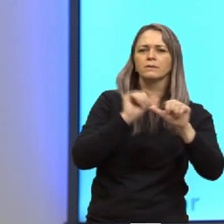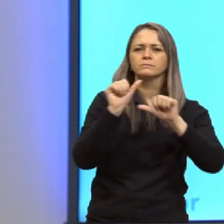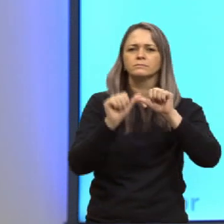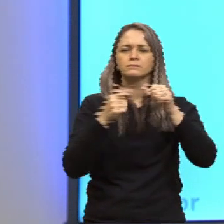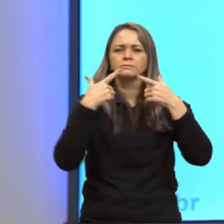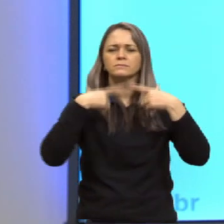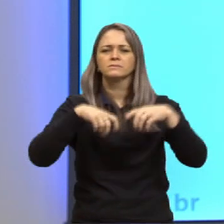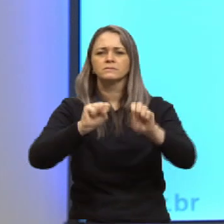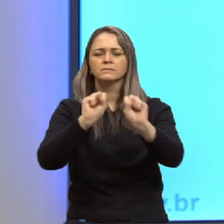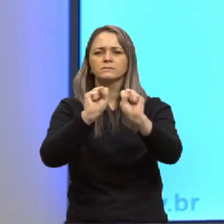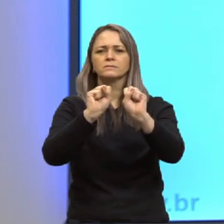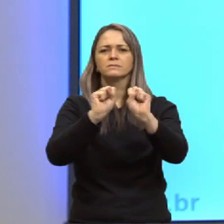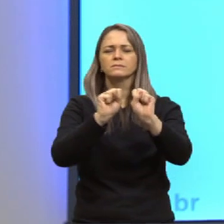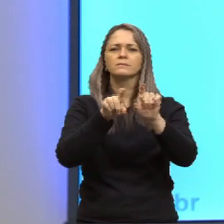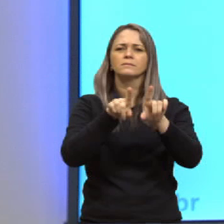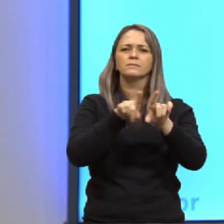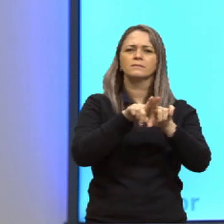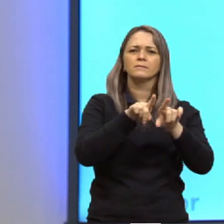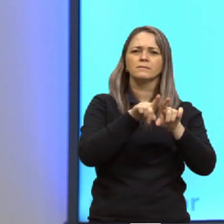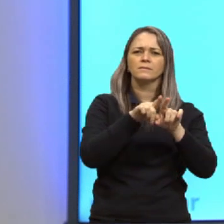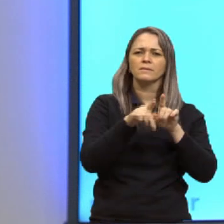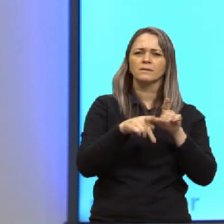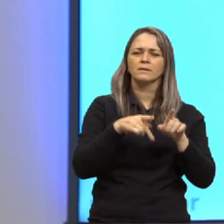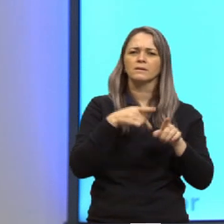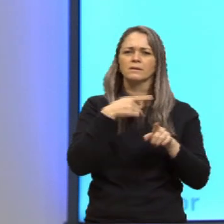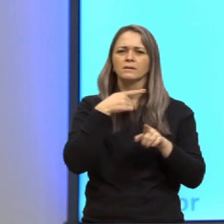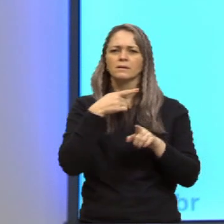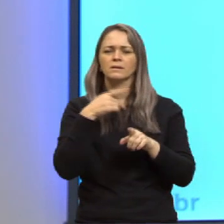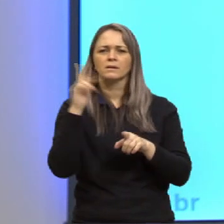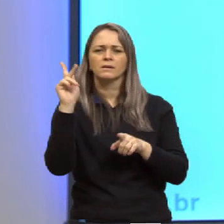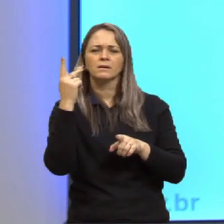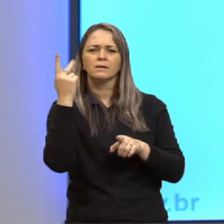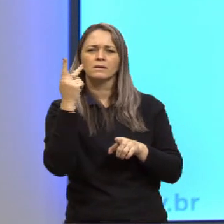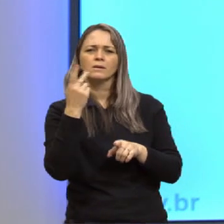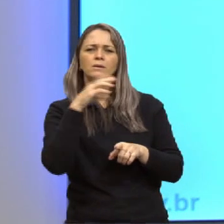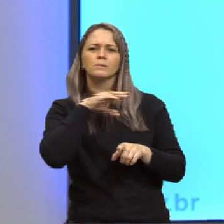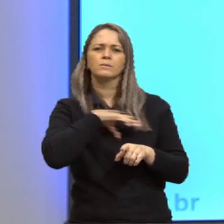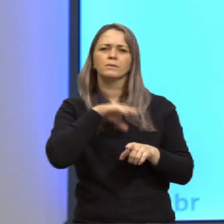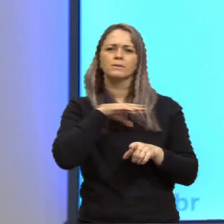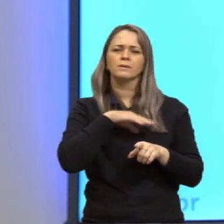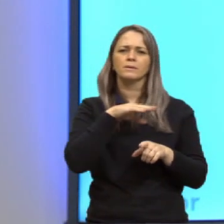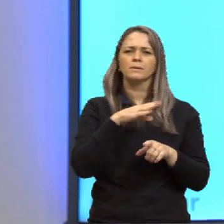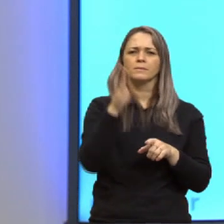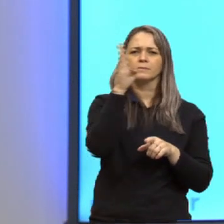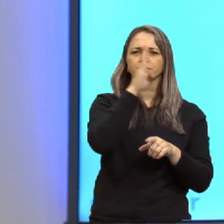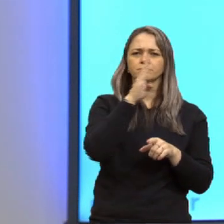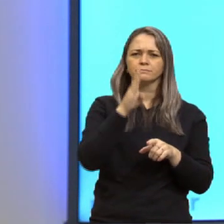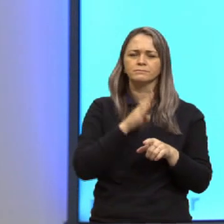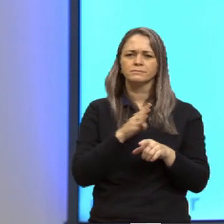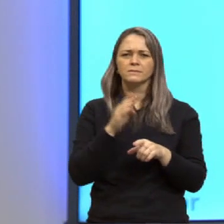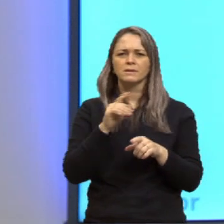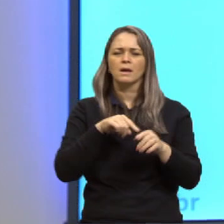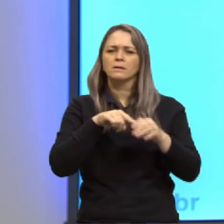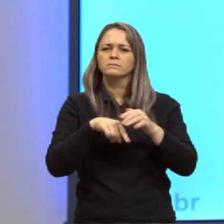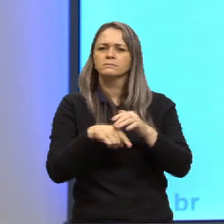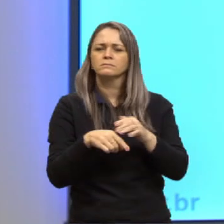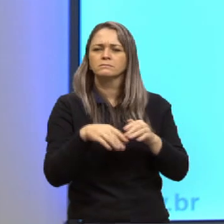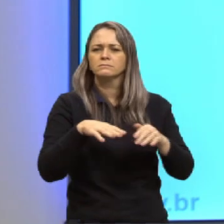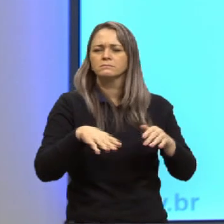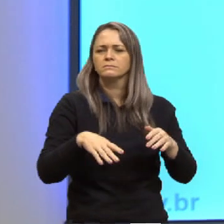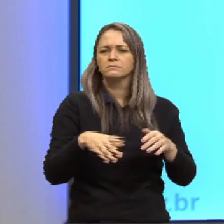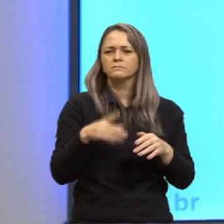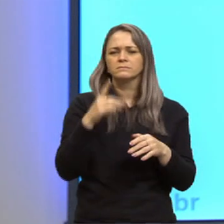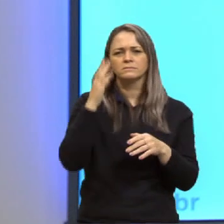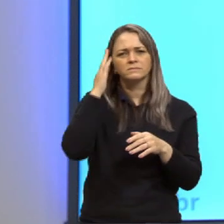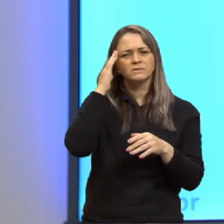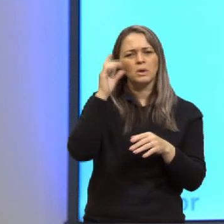assim contar a história do português no Brasil é mergulhar na sua história colonial e de país independente